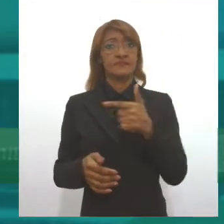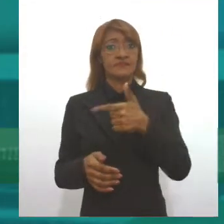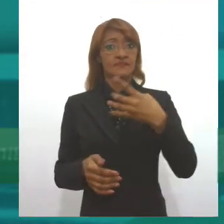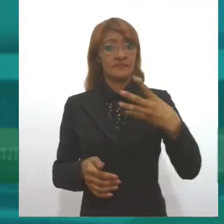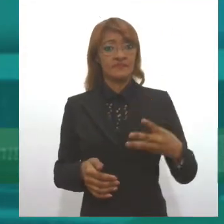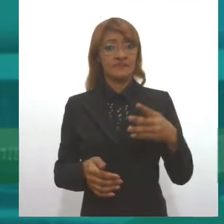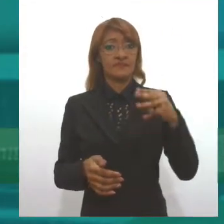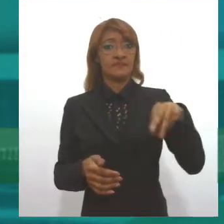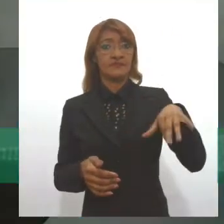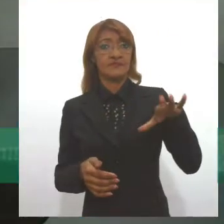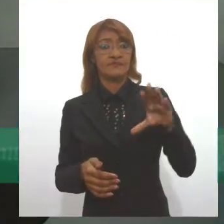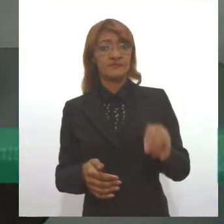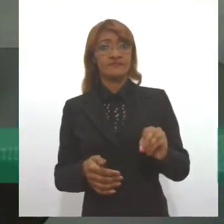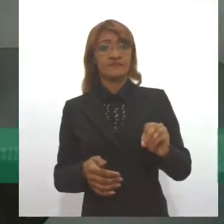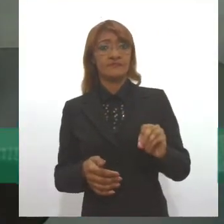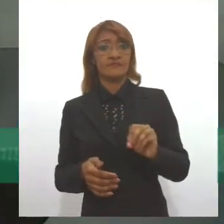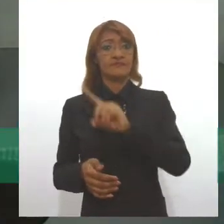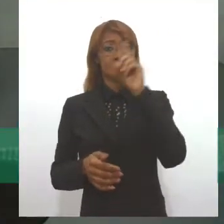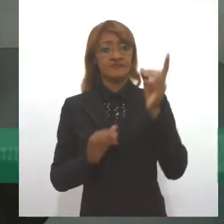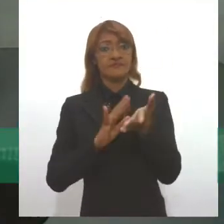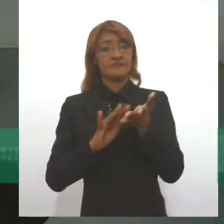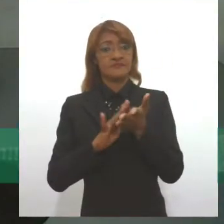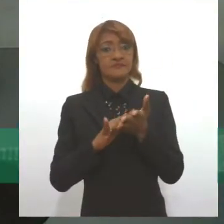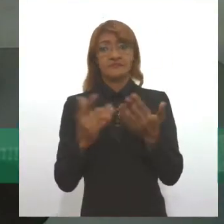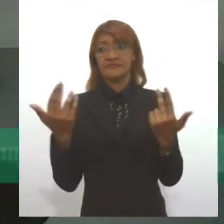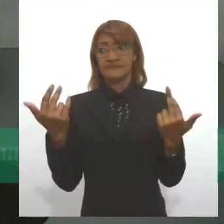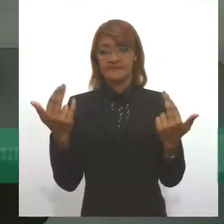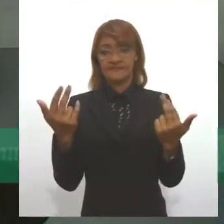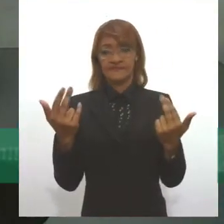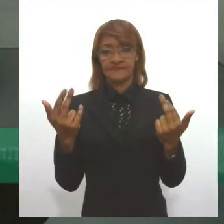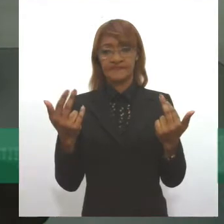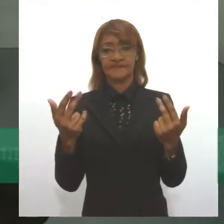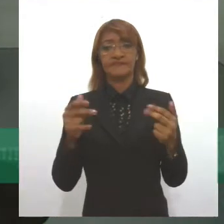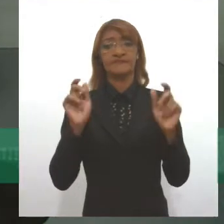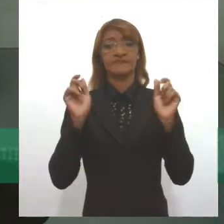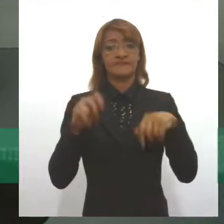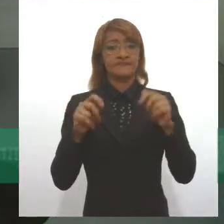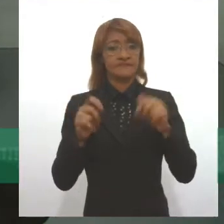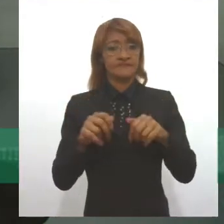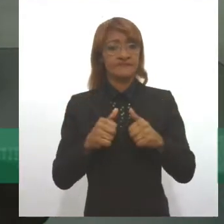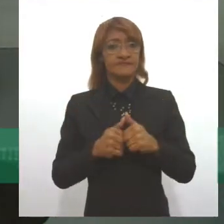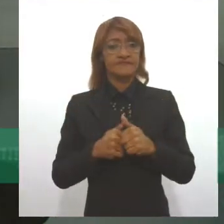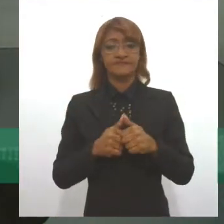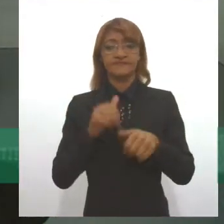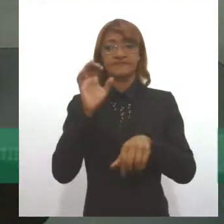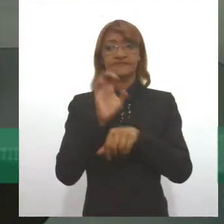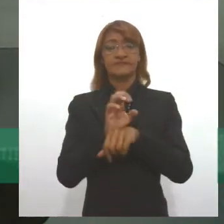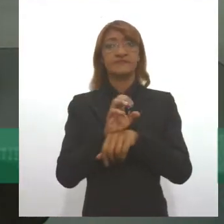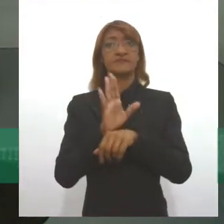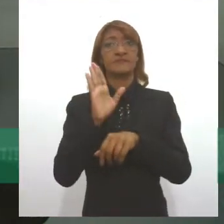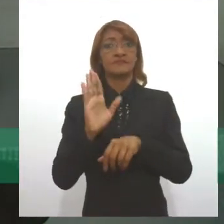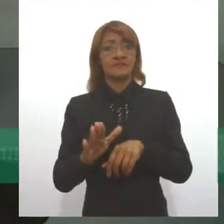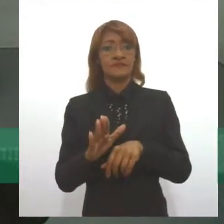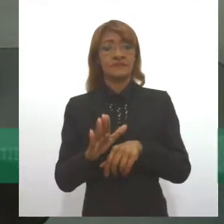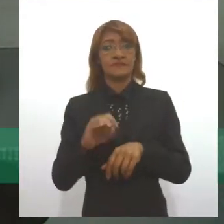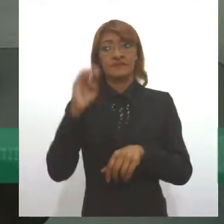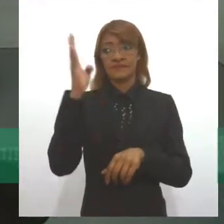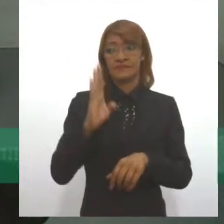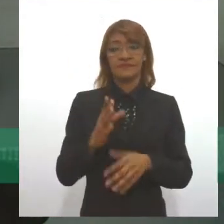do estadual cigano, que é o mesmo dia nacional, para darmos um corpo nacional e estadual a essa construção. E